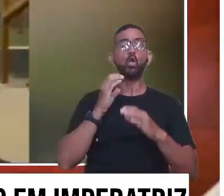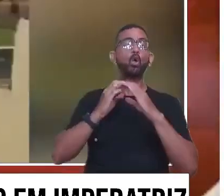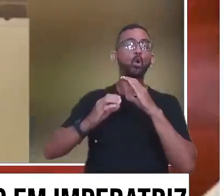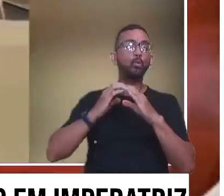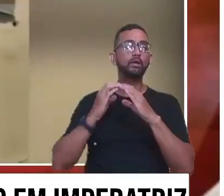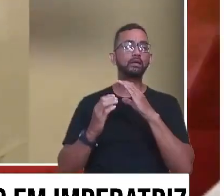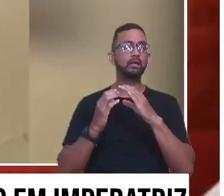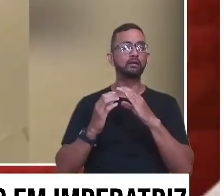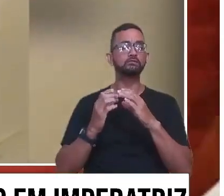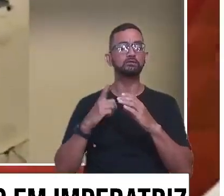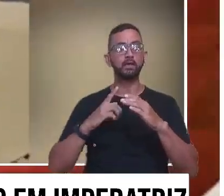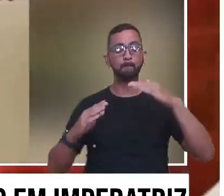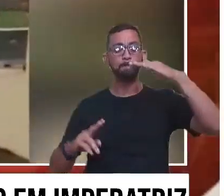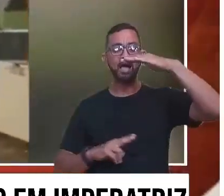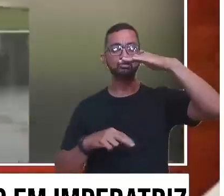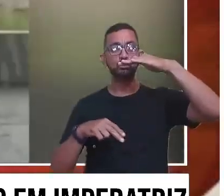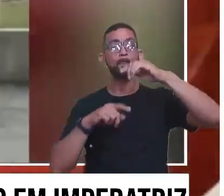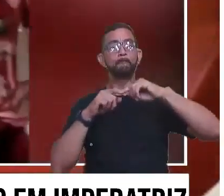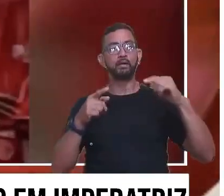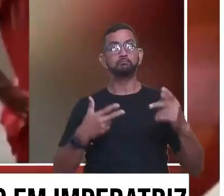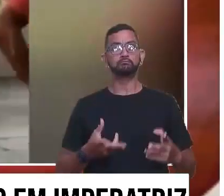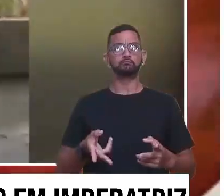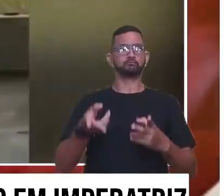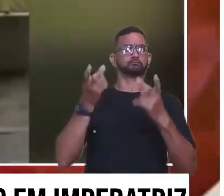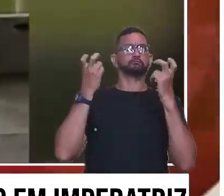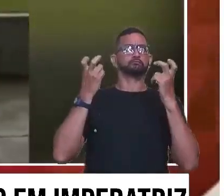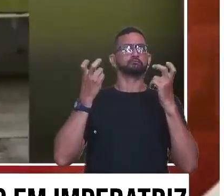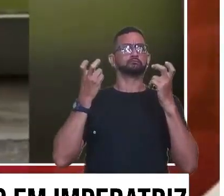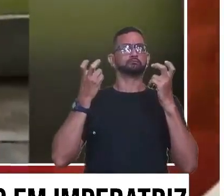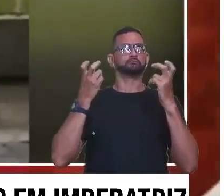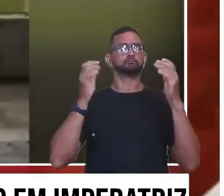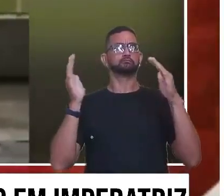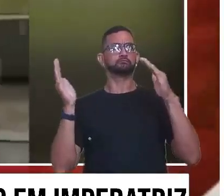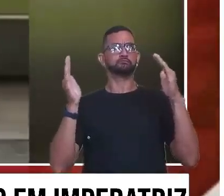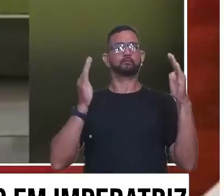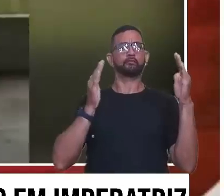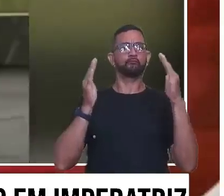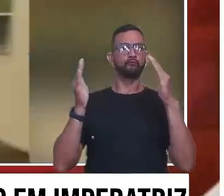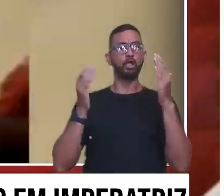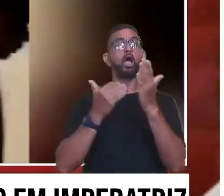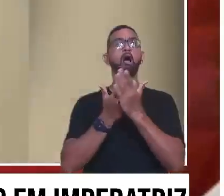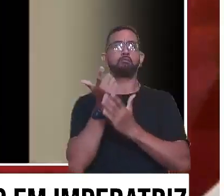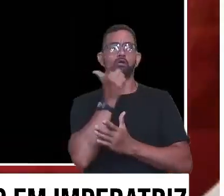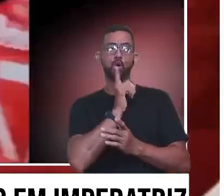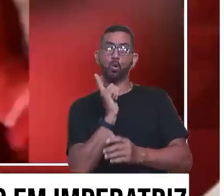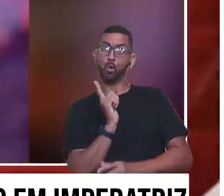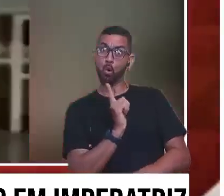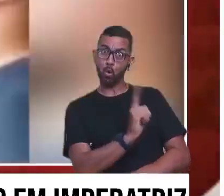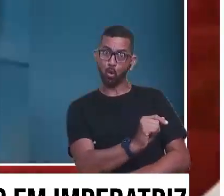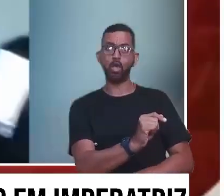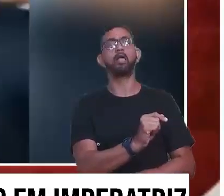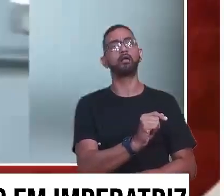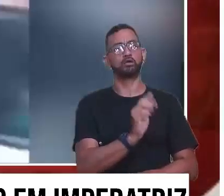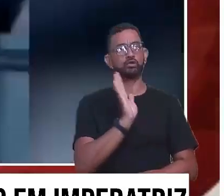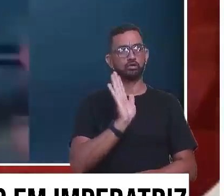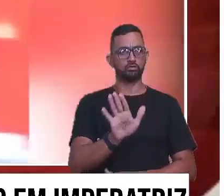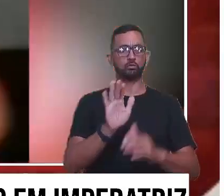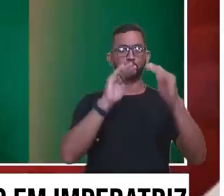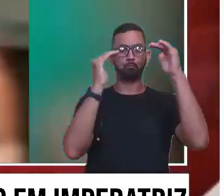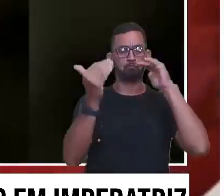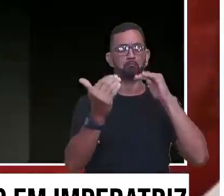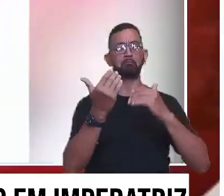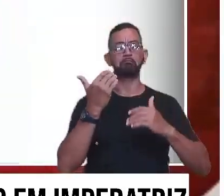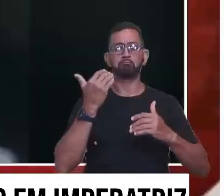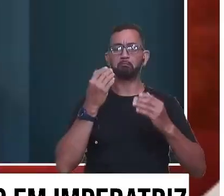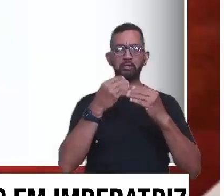também da parte de comunicação do Imperatriz estava embaixo, mas eles perceberam esse telhado balançando, e aí conseguiram correr e fugir